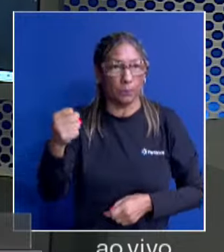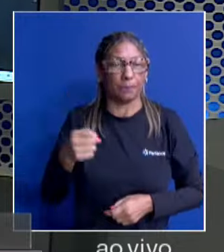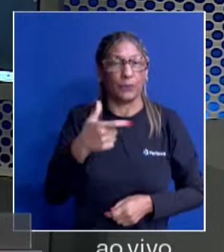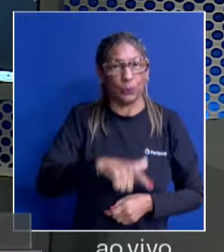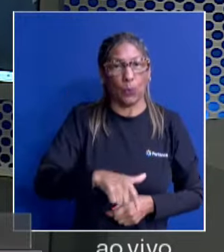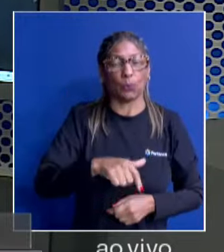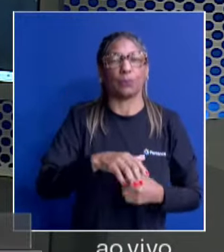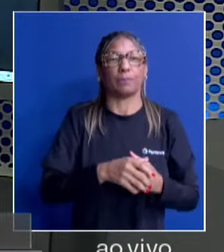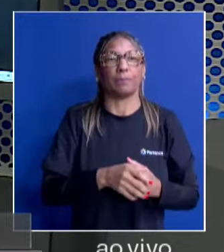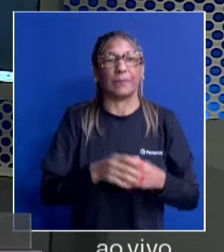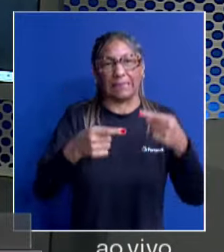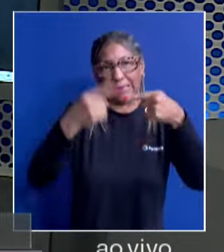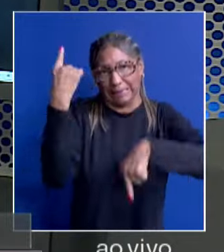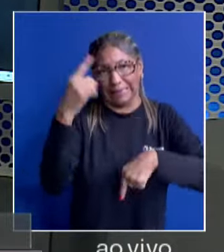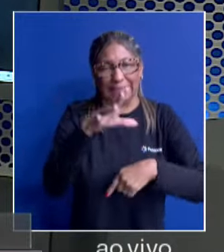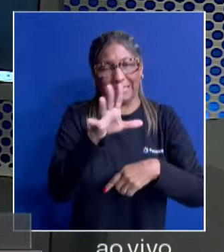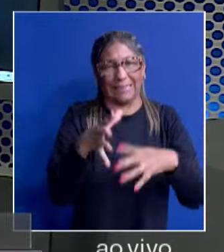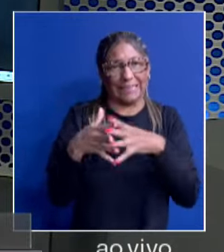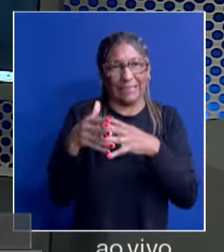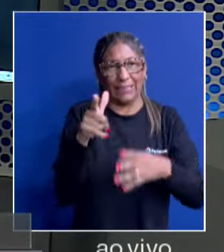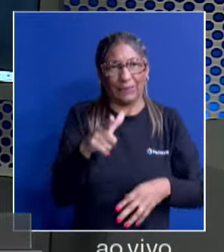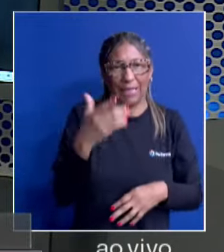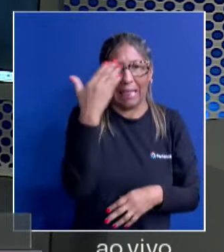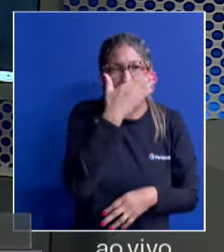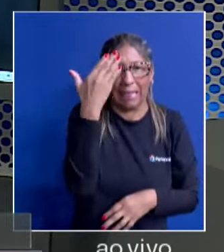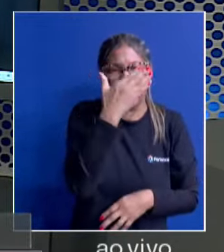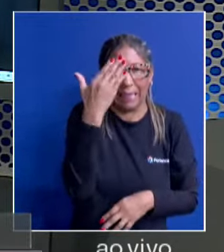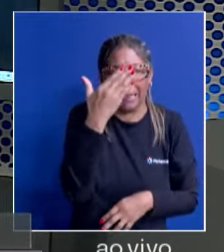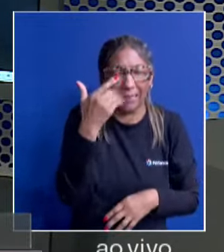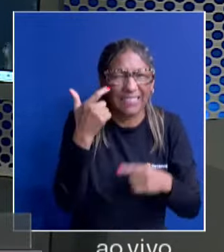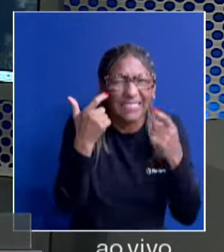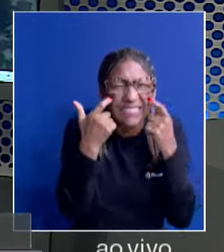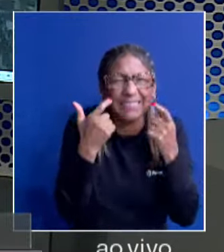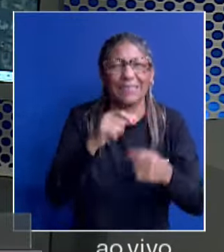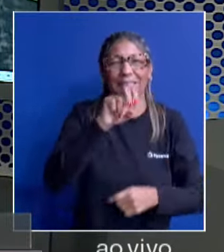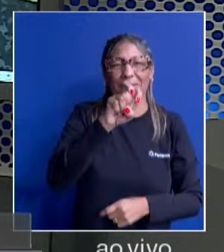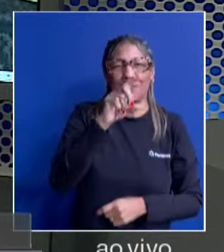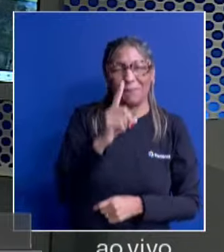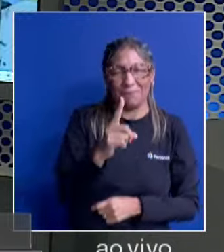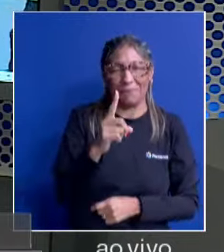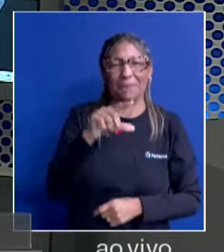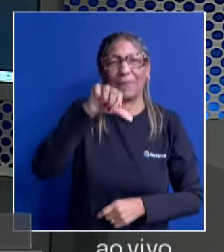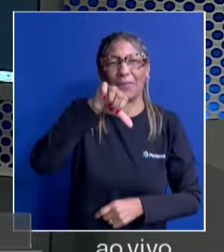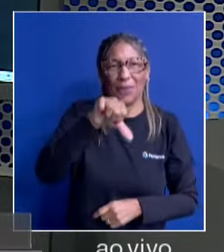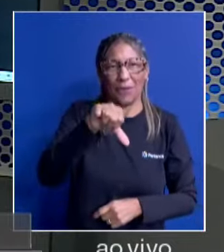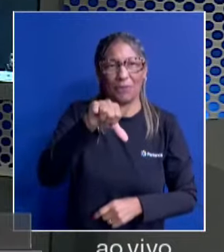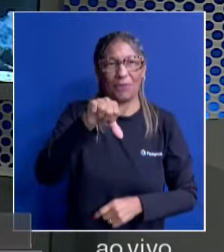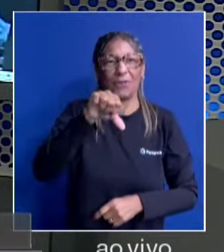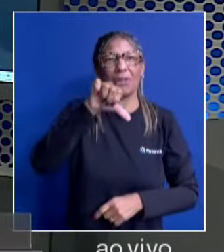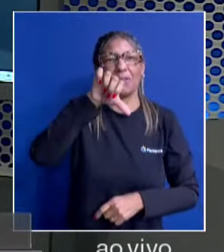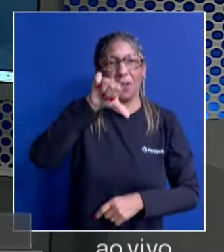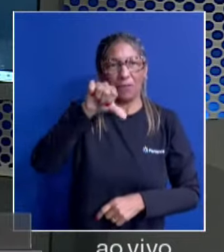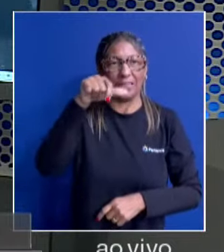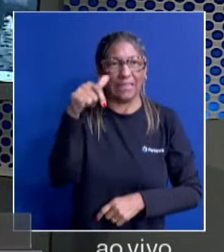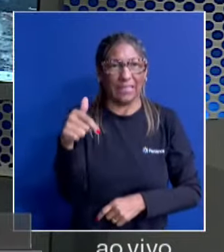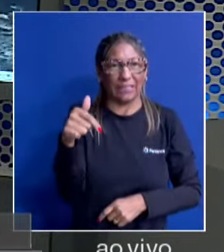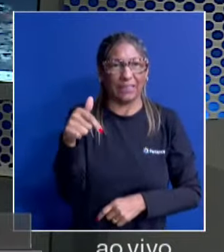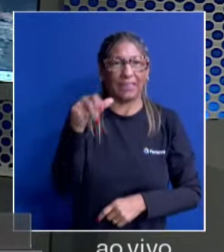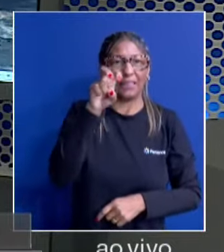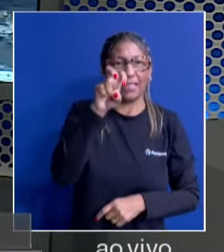repetir, tá? Vou ter que me aproximar da tela aí, porque apesar do óculos, 51-997